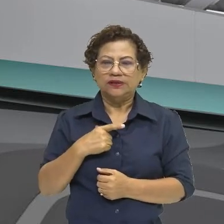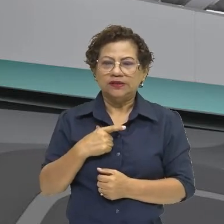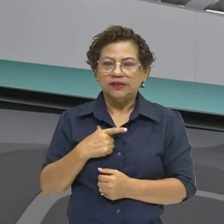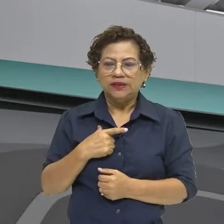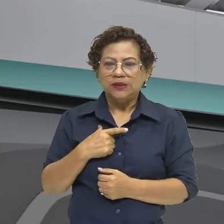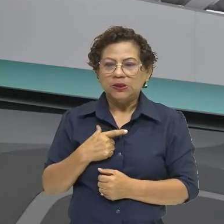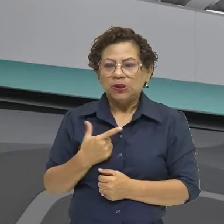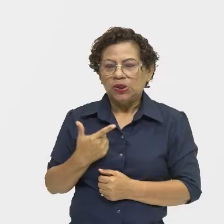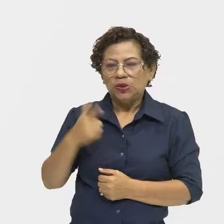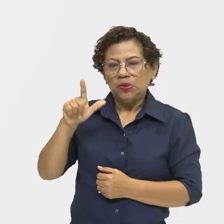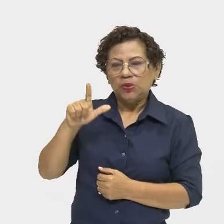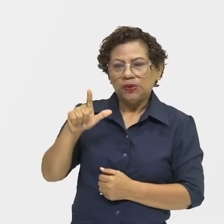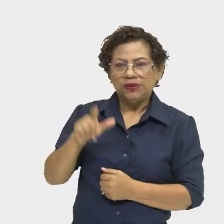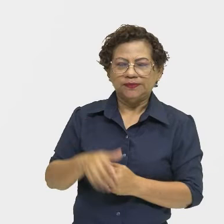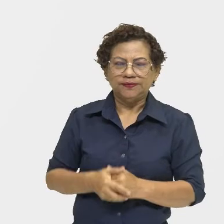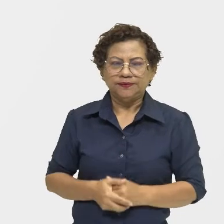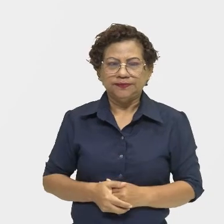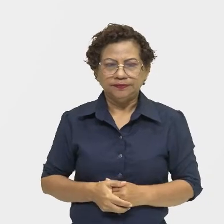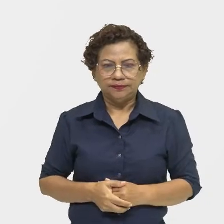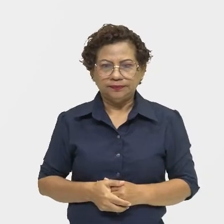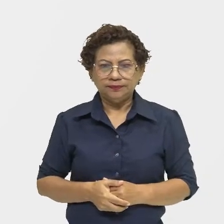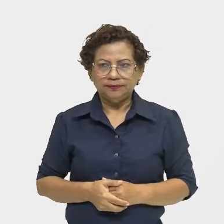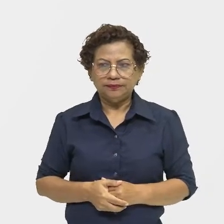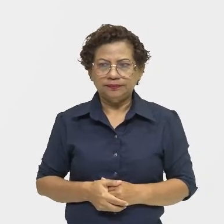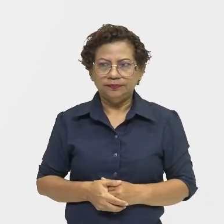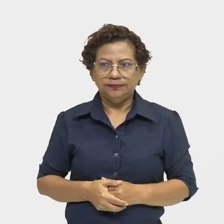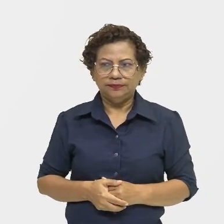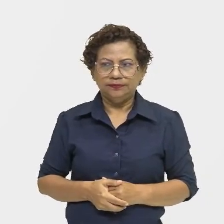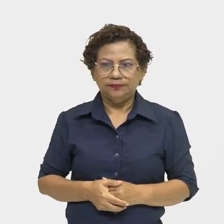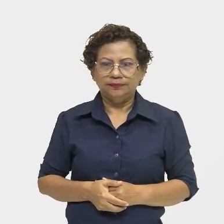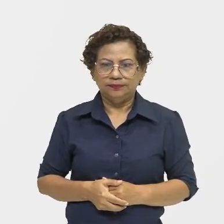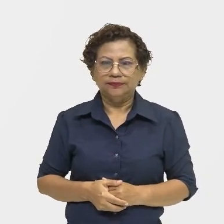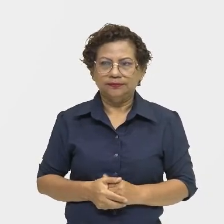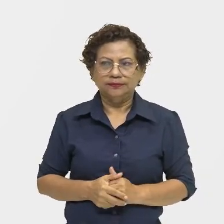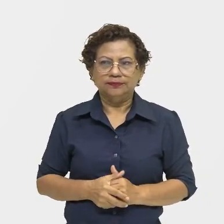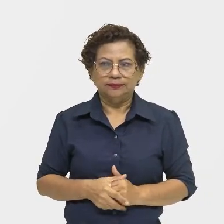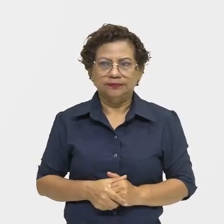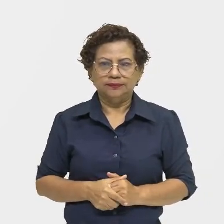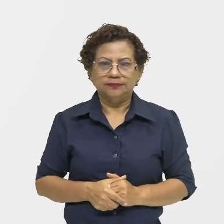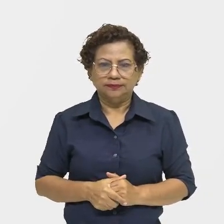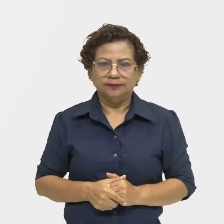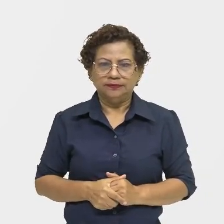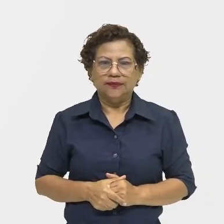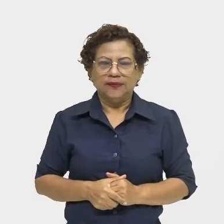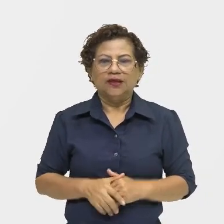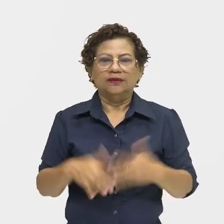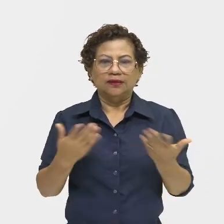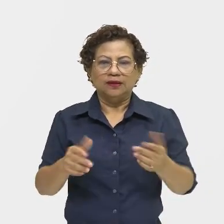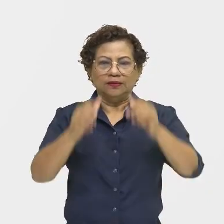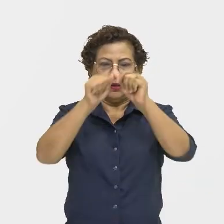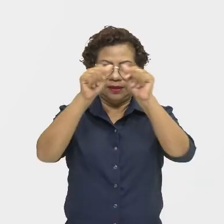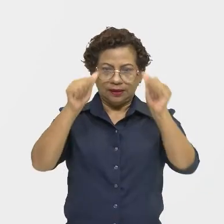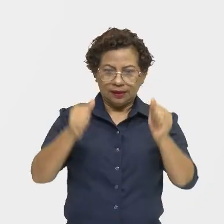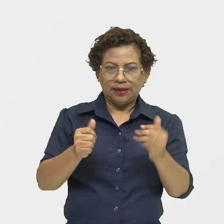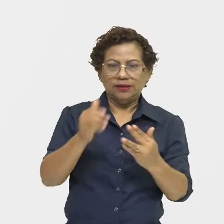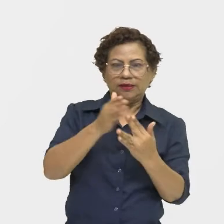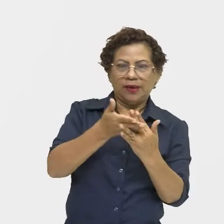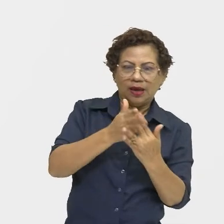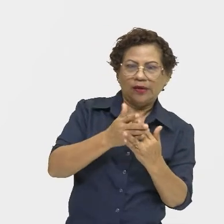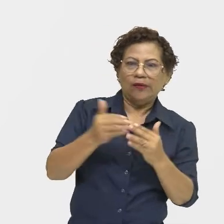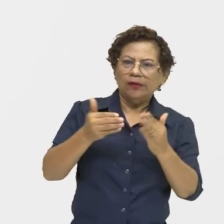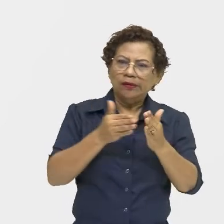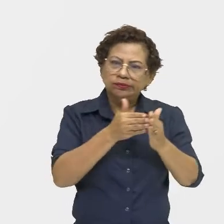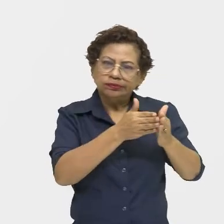característica do barroco. Vamos lá? A arte barroca estendeu-se por todo o século XVII e pelas